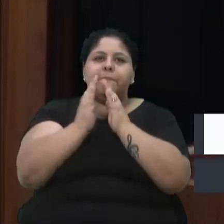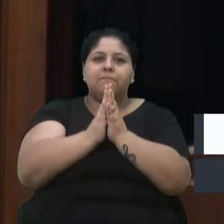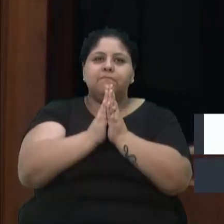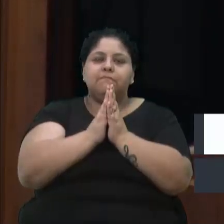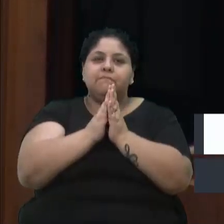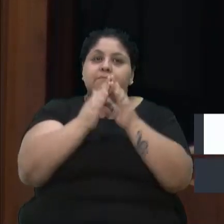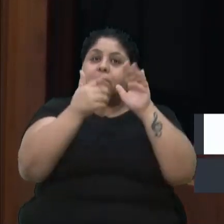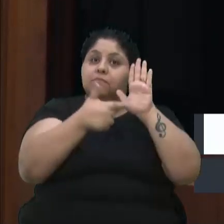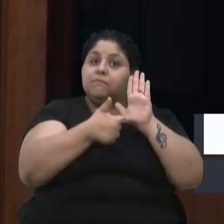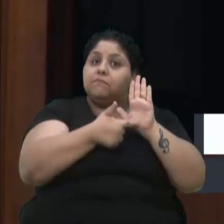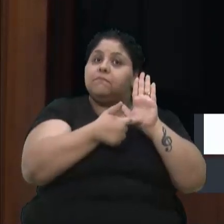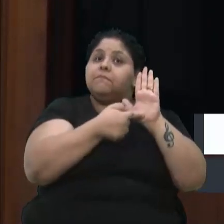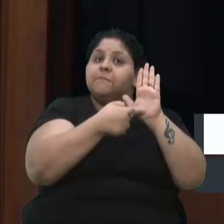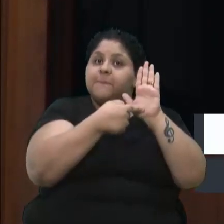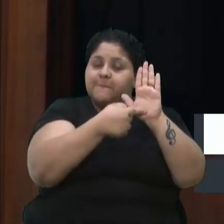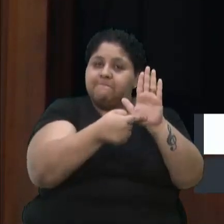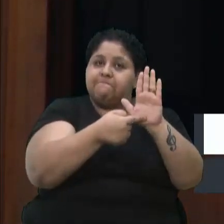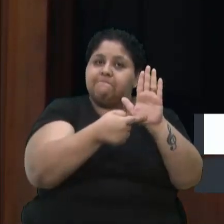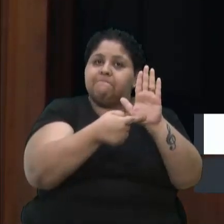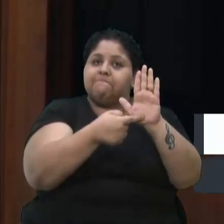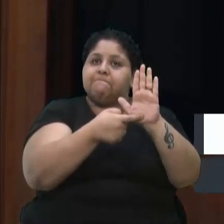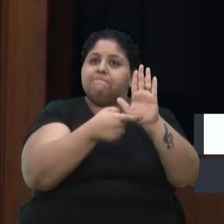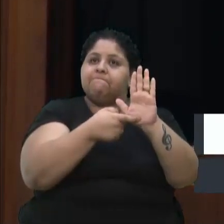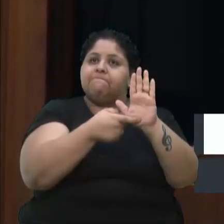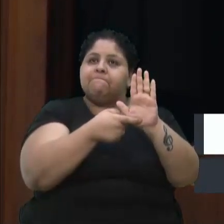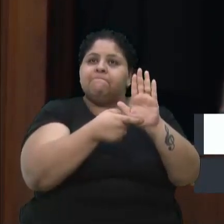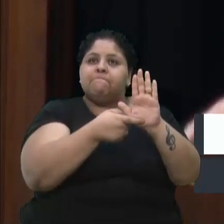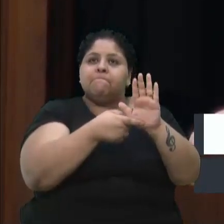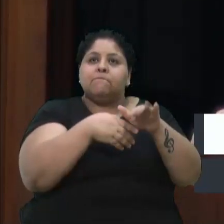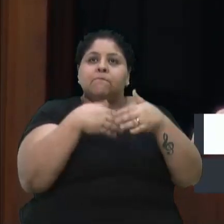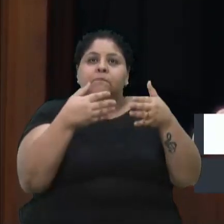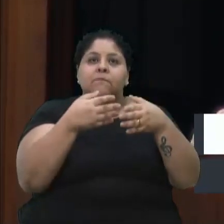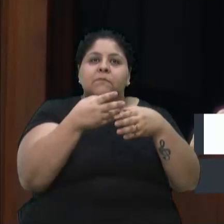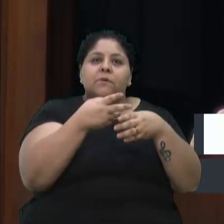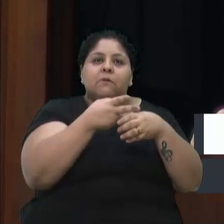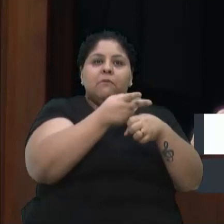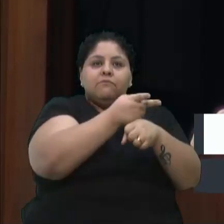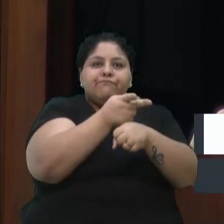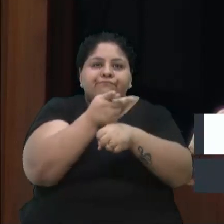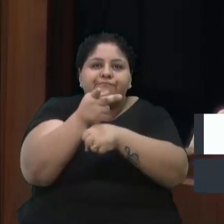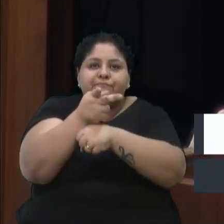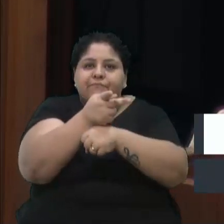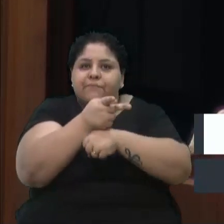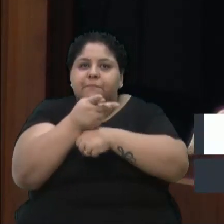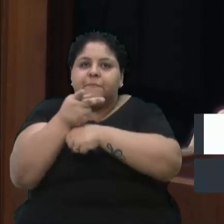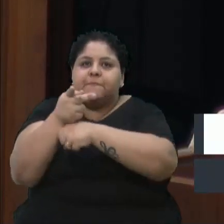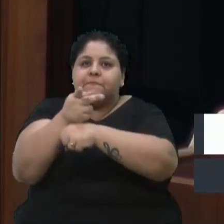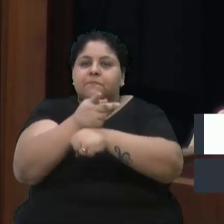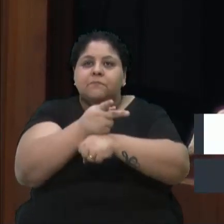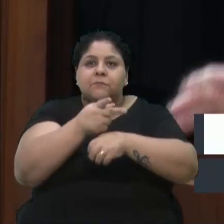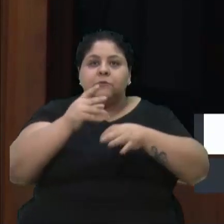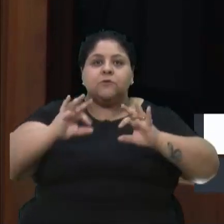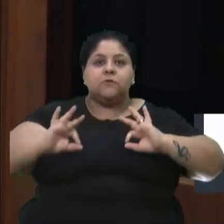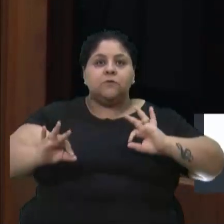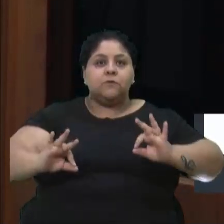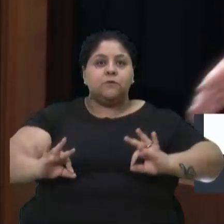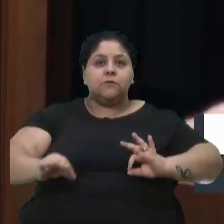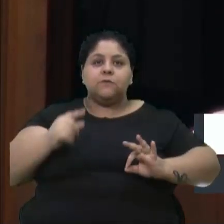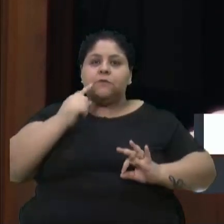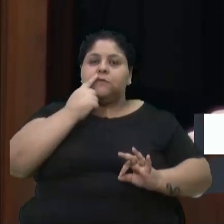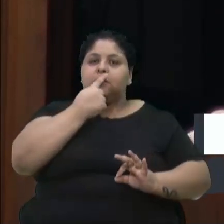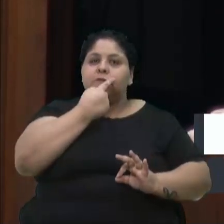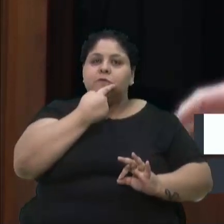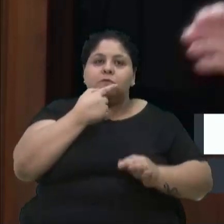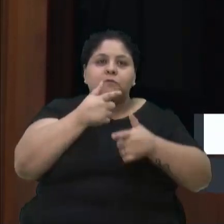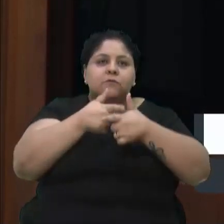diagnosticarem ou procurarem diagnosticar o câncer. As lesões na